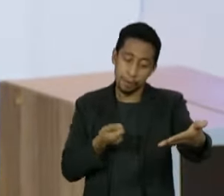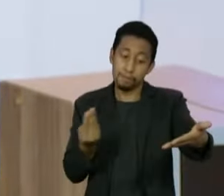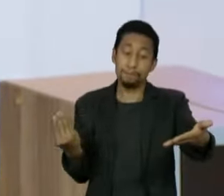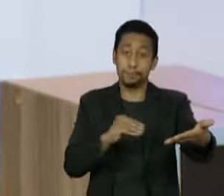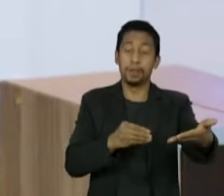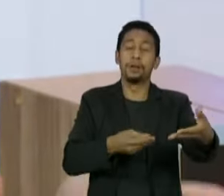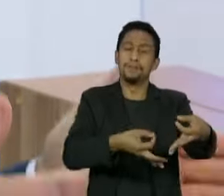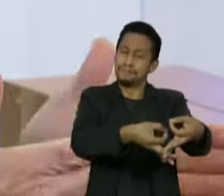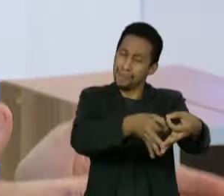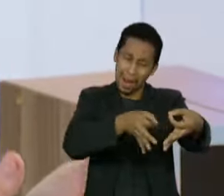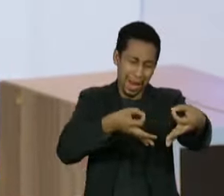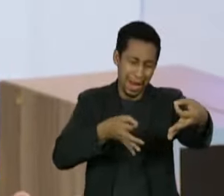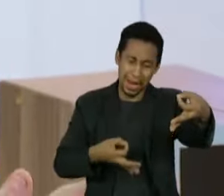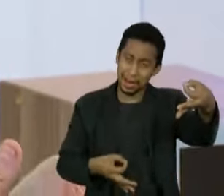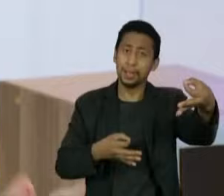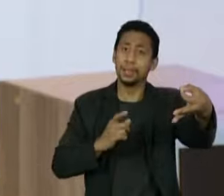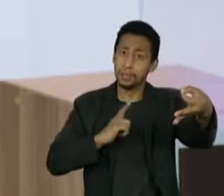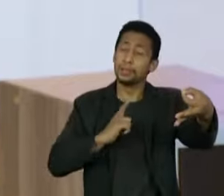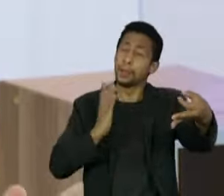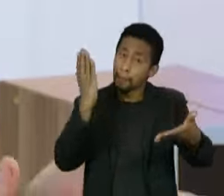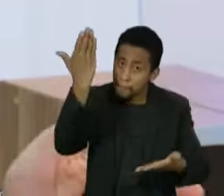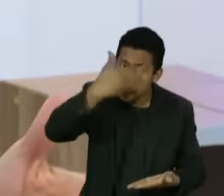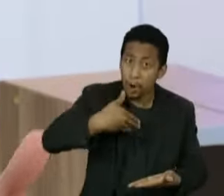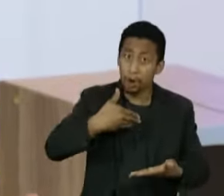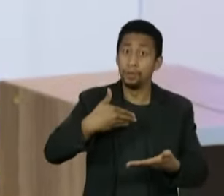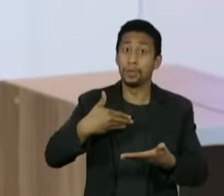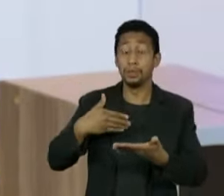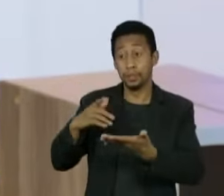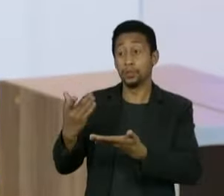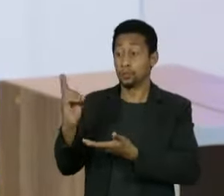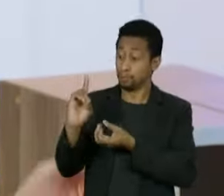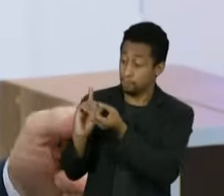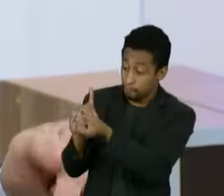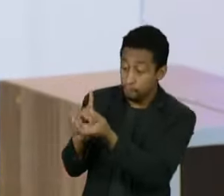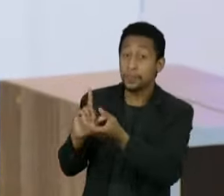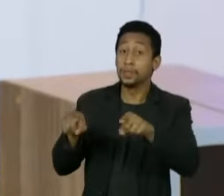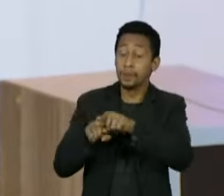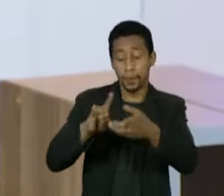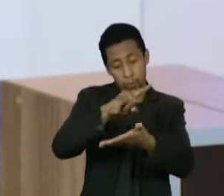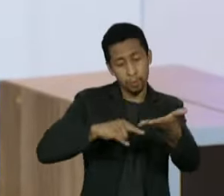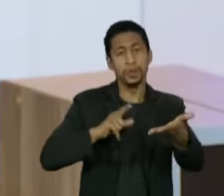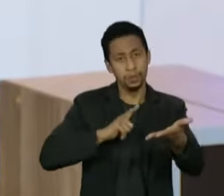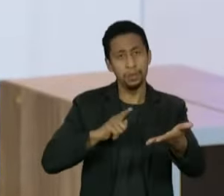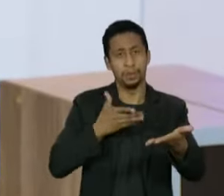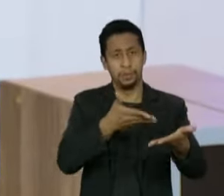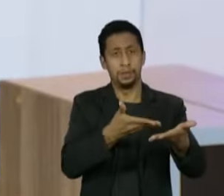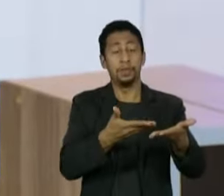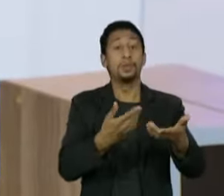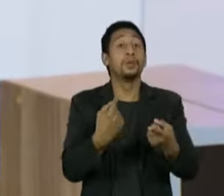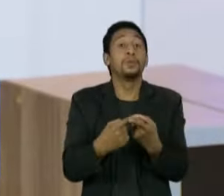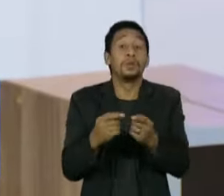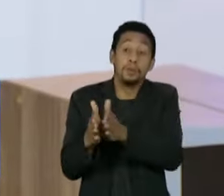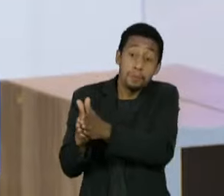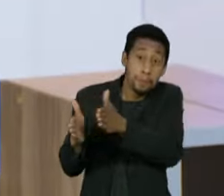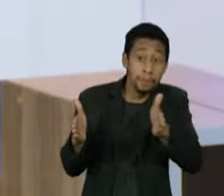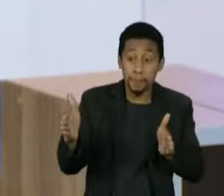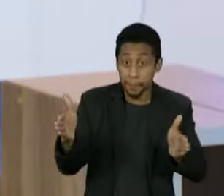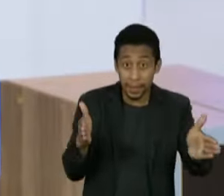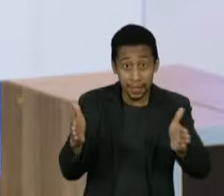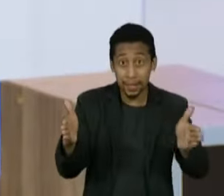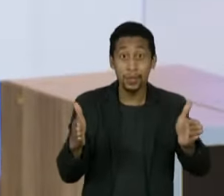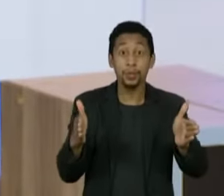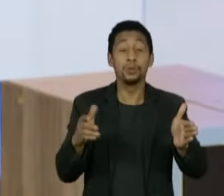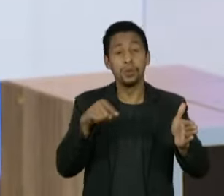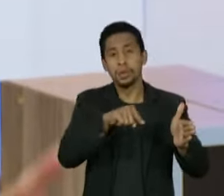razoabilidade, com provas tanto de natureza objetiva e subjetiva, porque nesse momento o que vigora é o